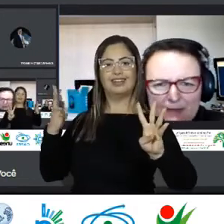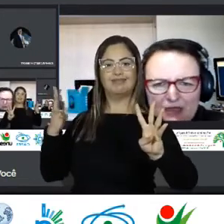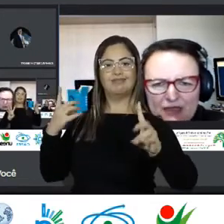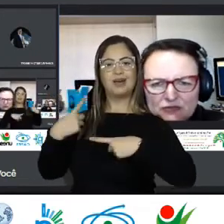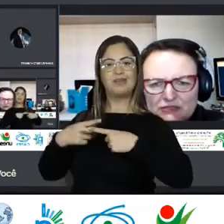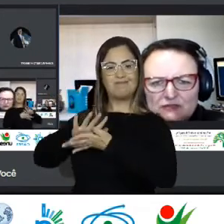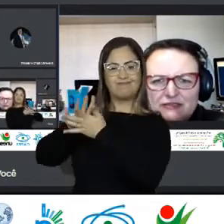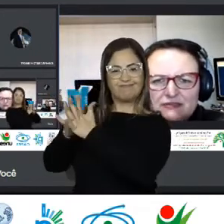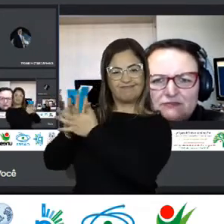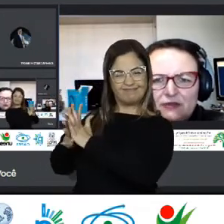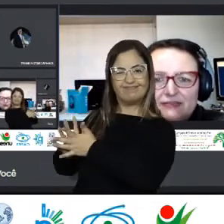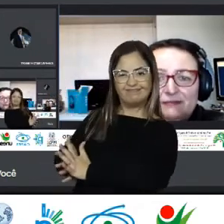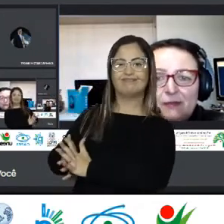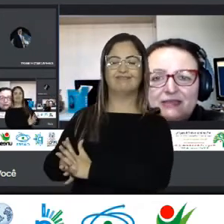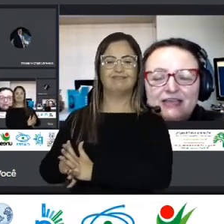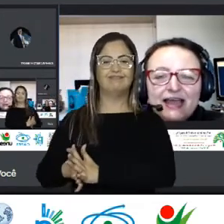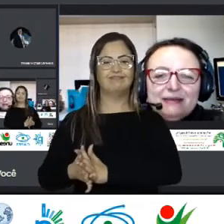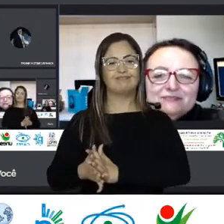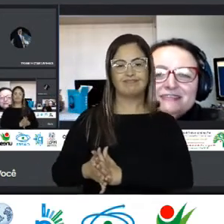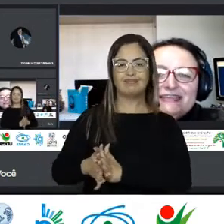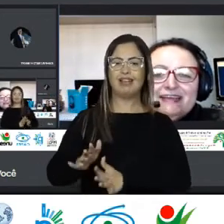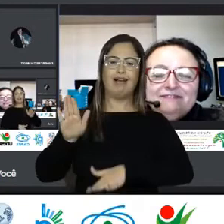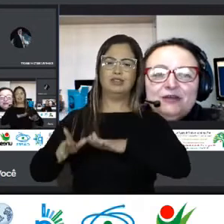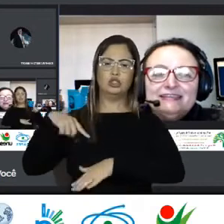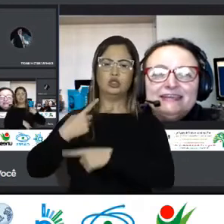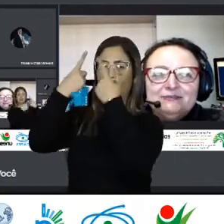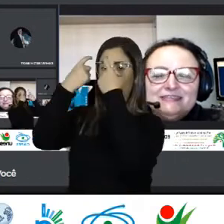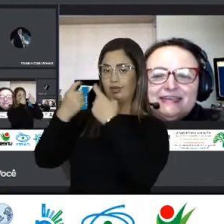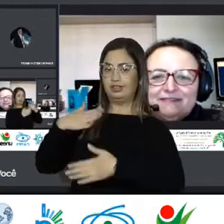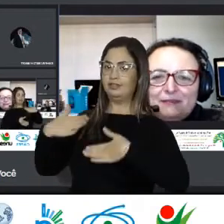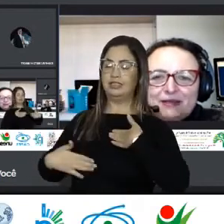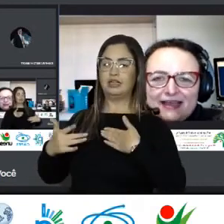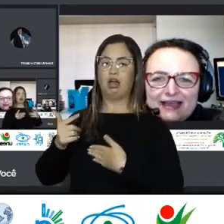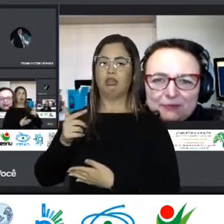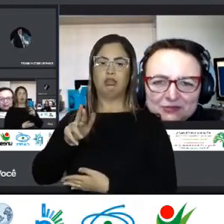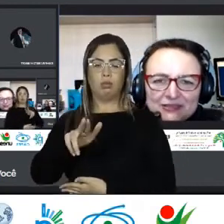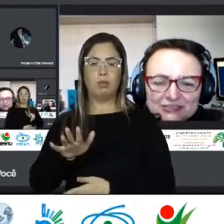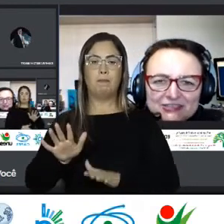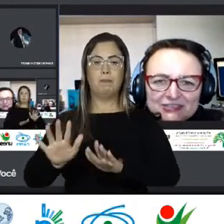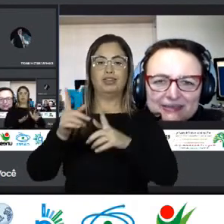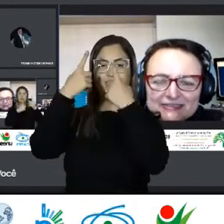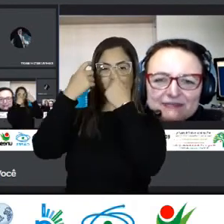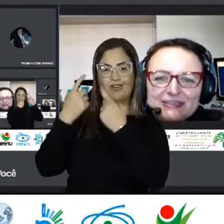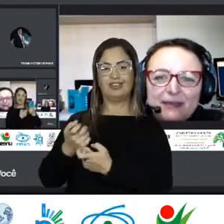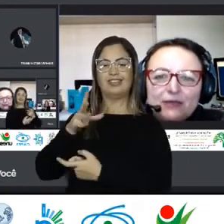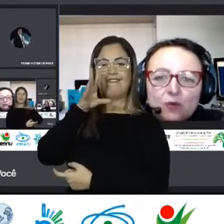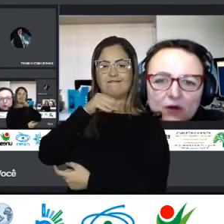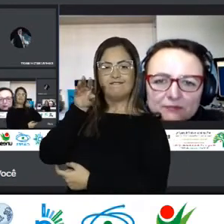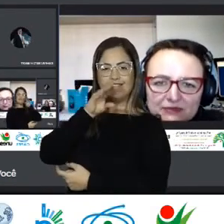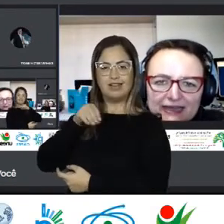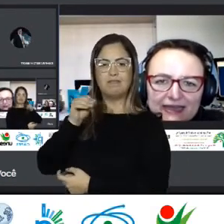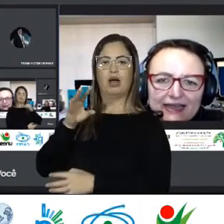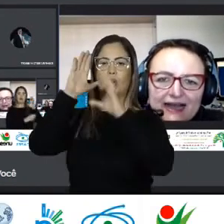Fisicamente Ou você não está sendo Violento Verbalmente Mas você está Violentando De certa forma Por isso que a gente Diz que a migração É